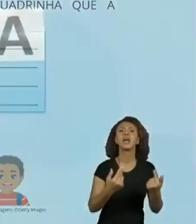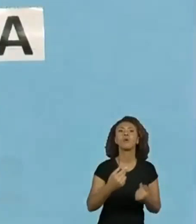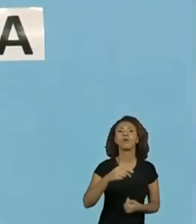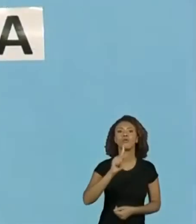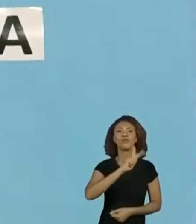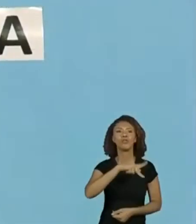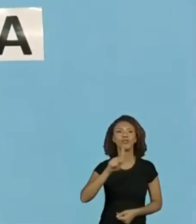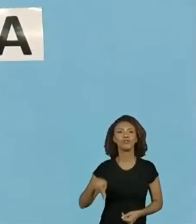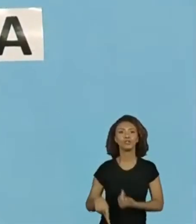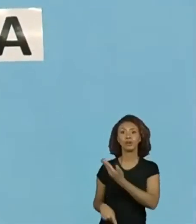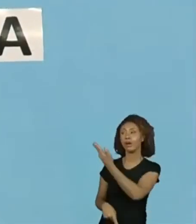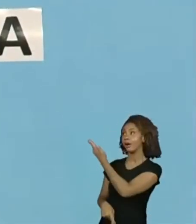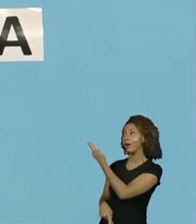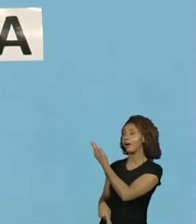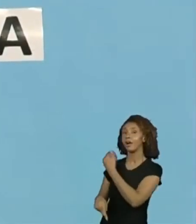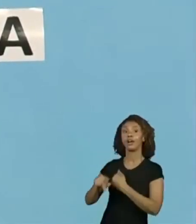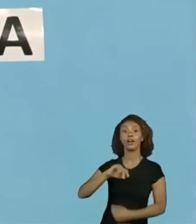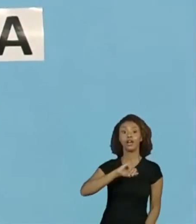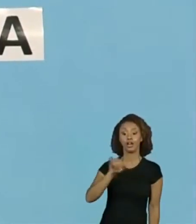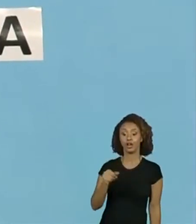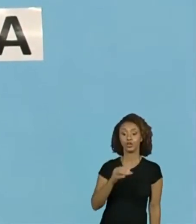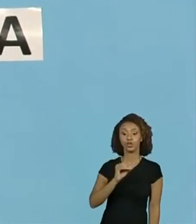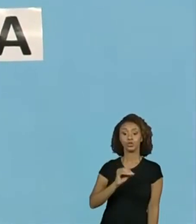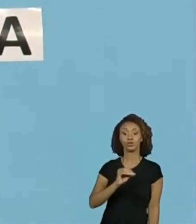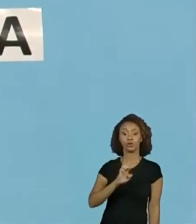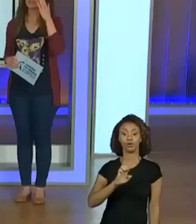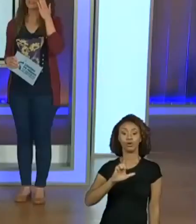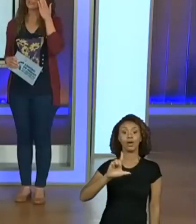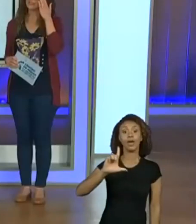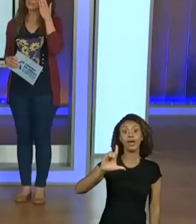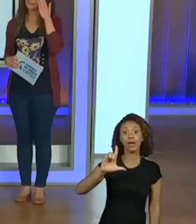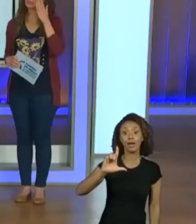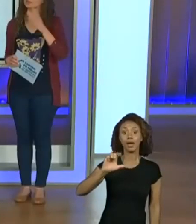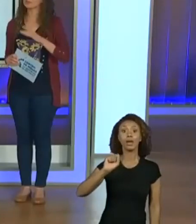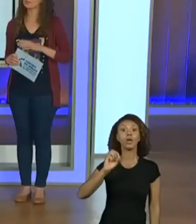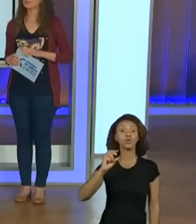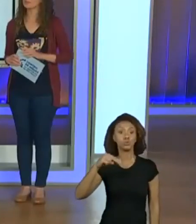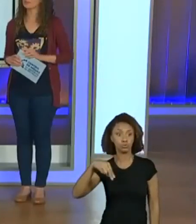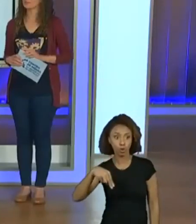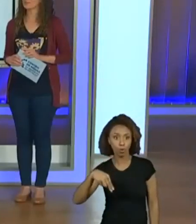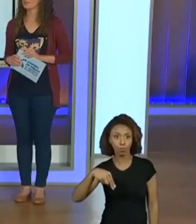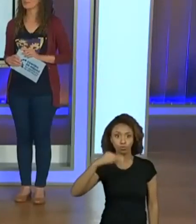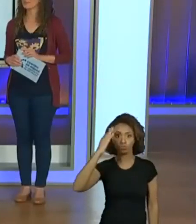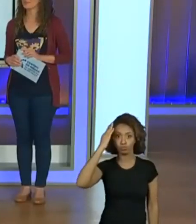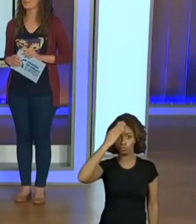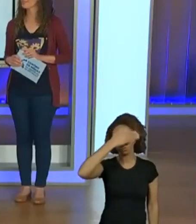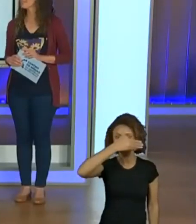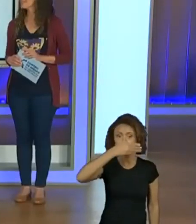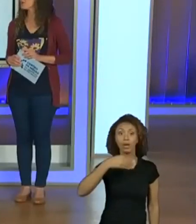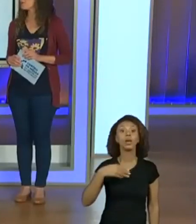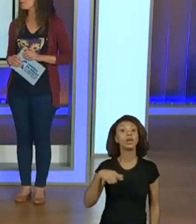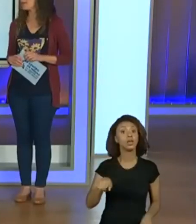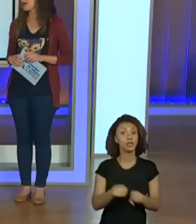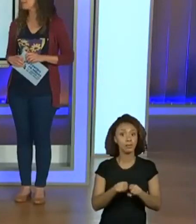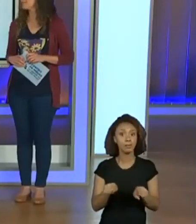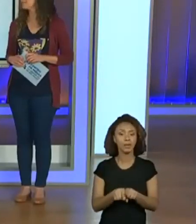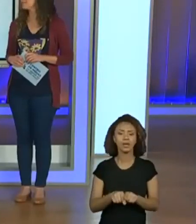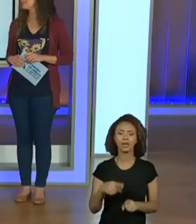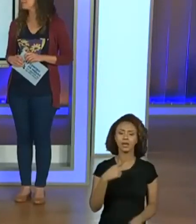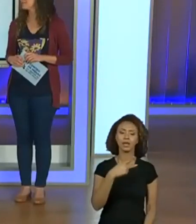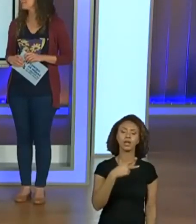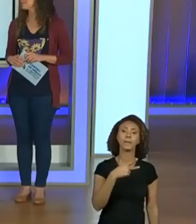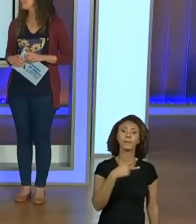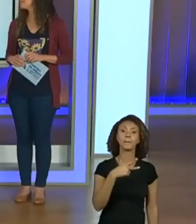movimento do L quando está nessa condição. Pau, ma. Agora é fácil. Ma.